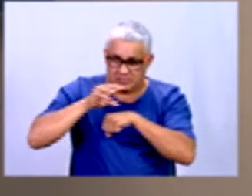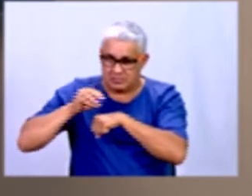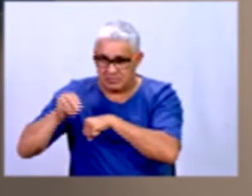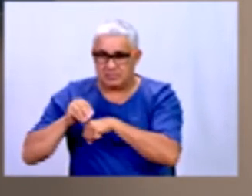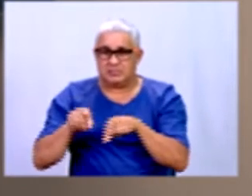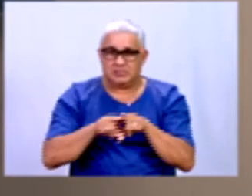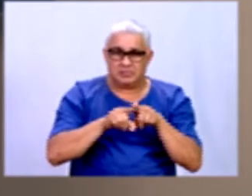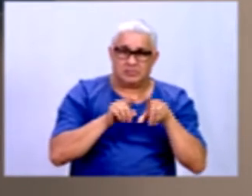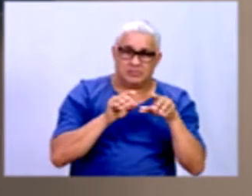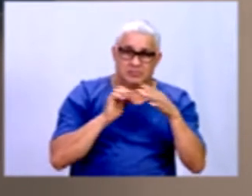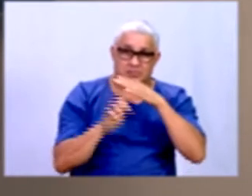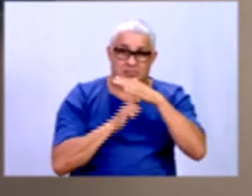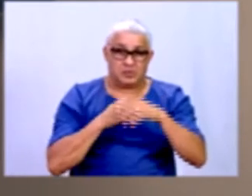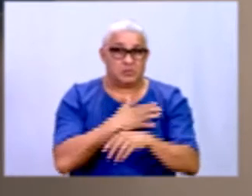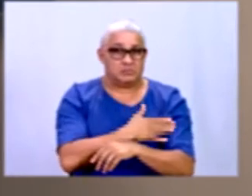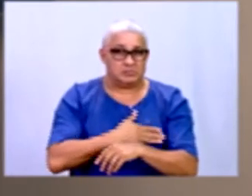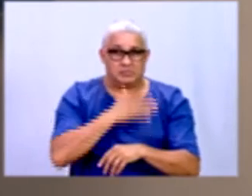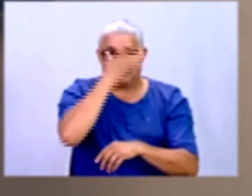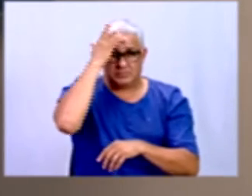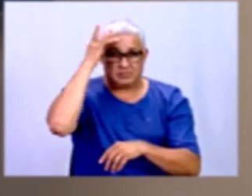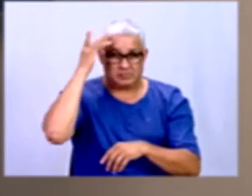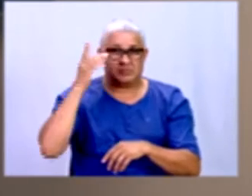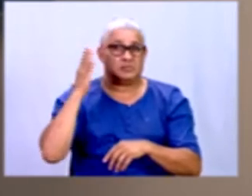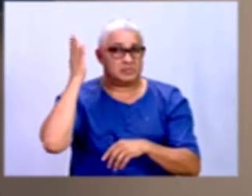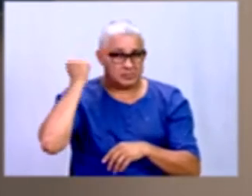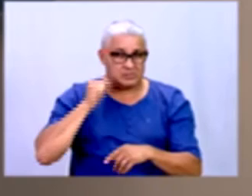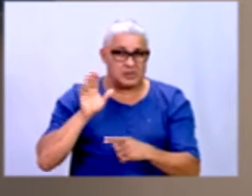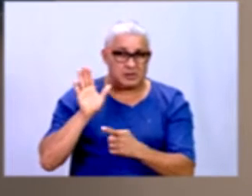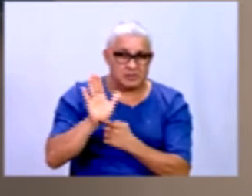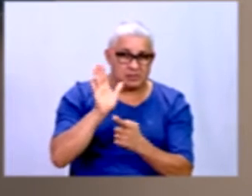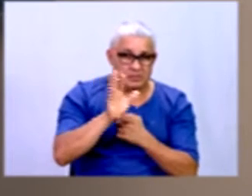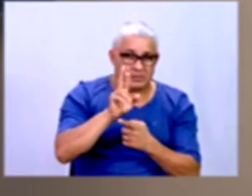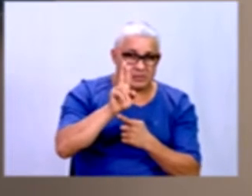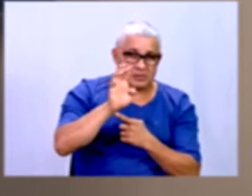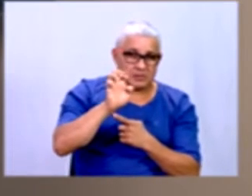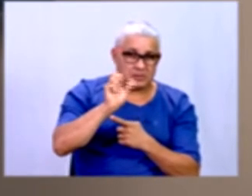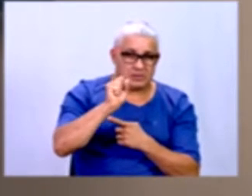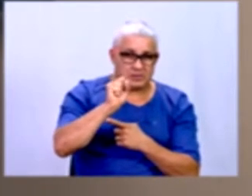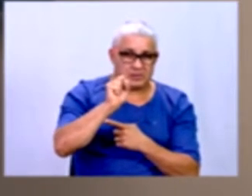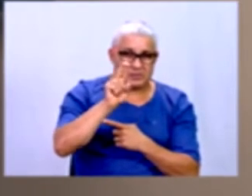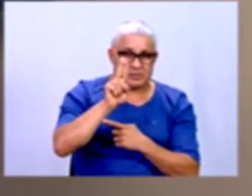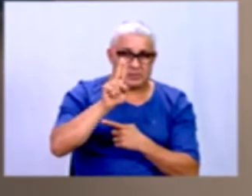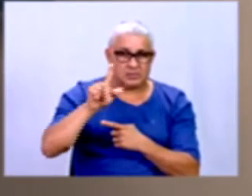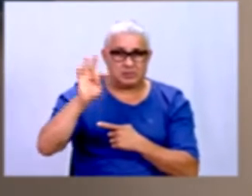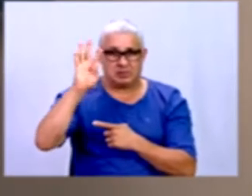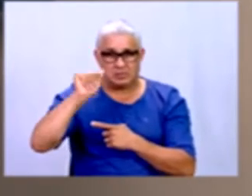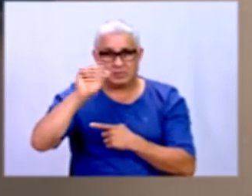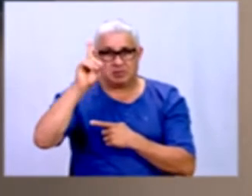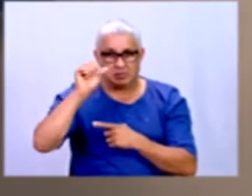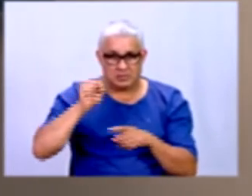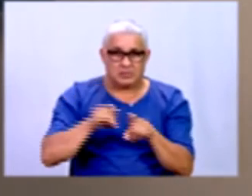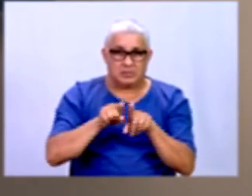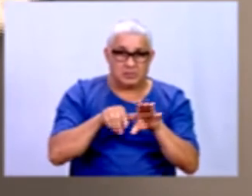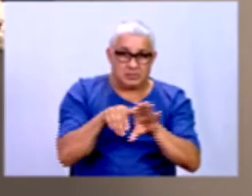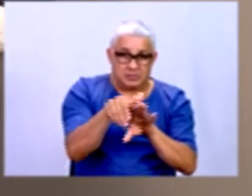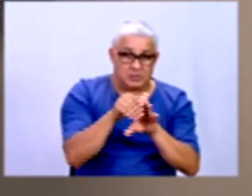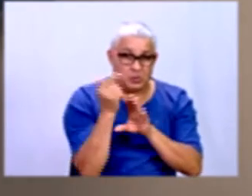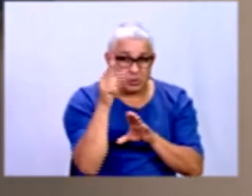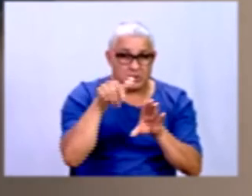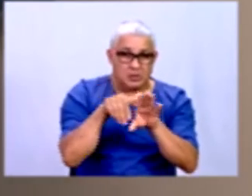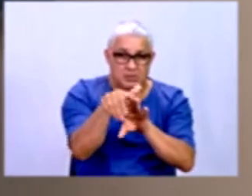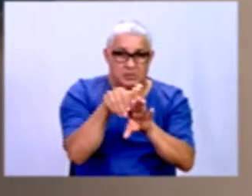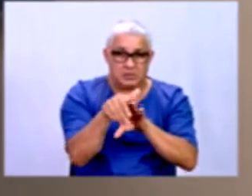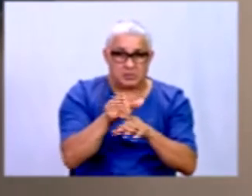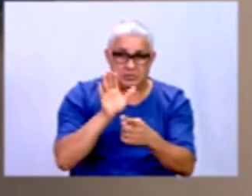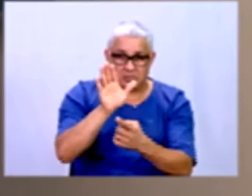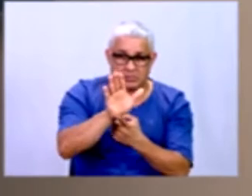as organizações gostam muito de pessoas que saibam demonstrar resultados, né, professor? Com certeza. E outra coisa, outro conselho, quando você for demonstrar